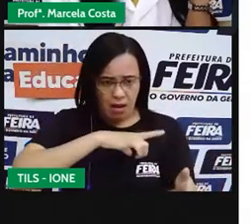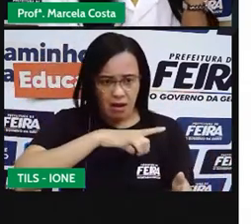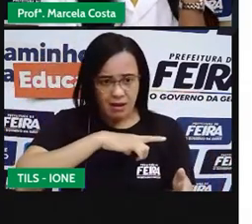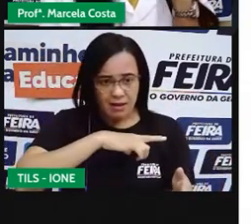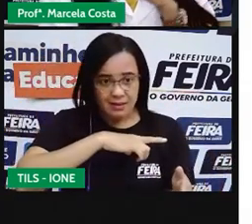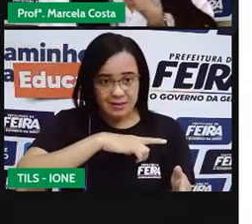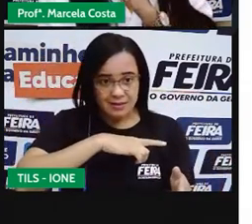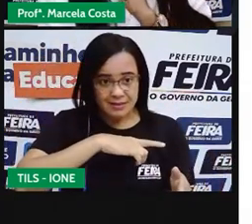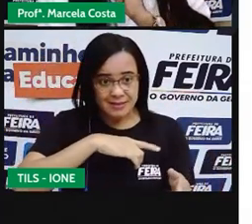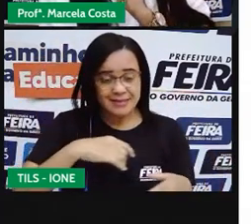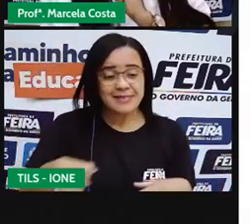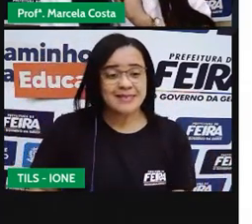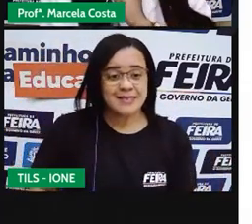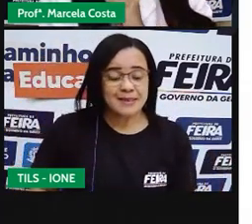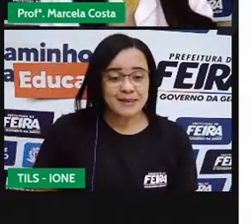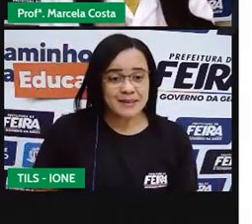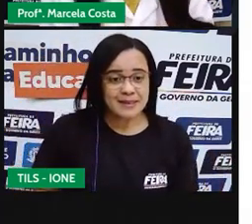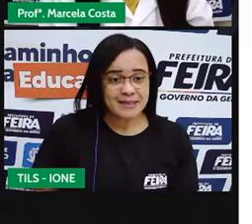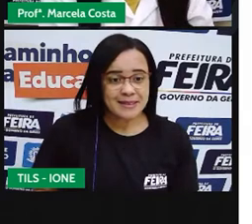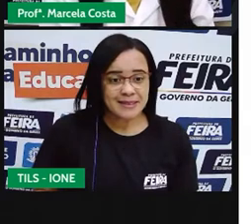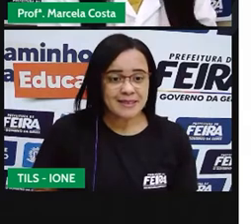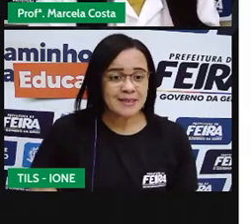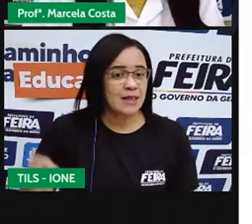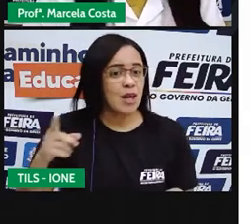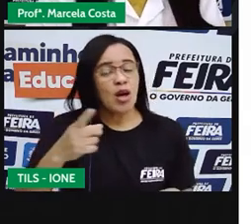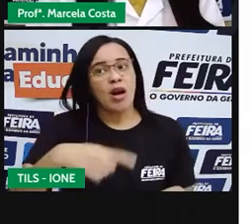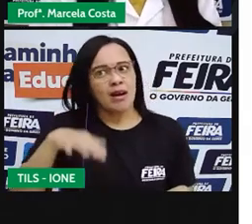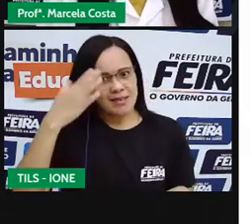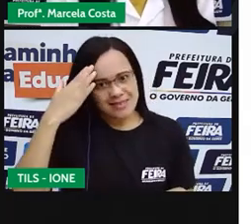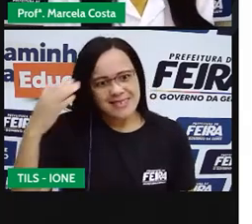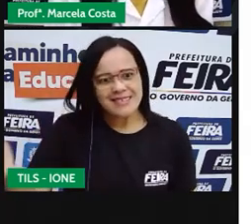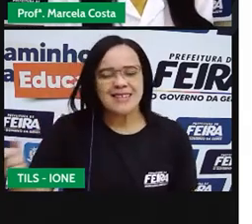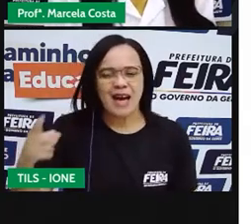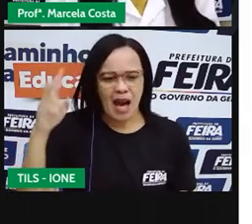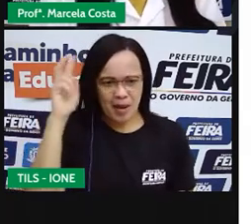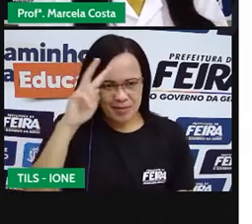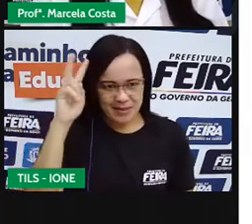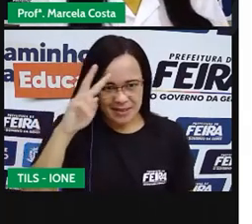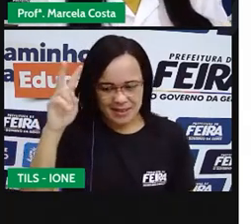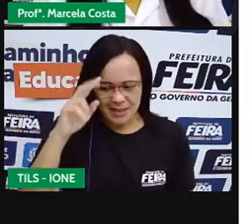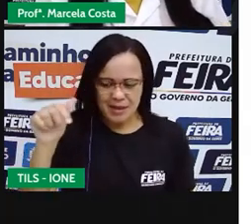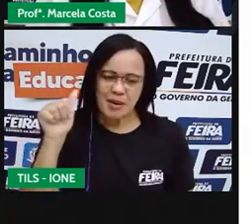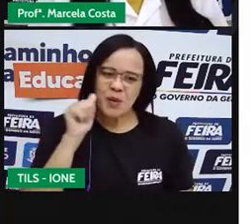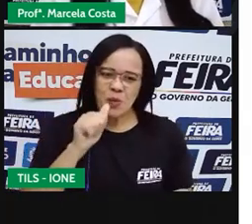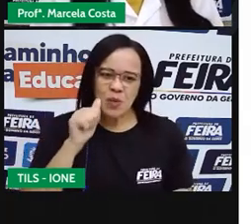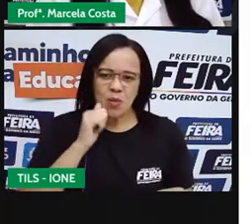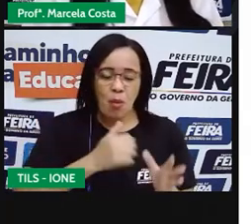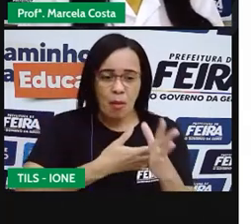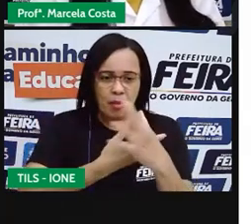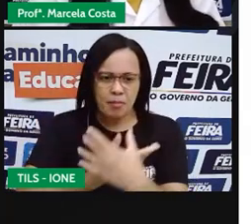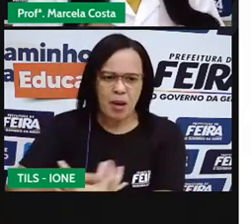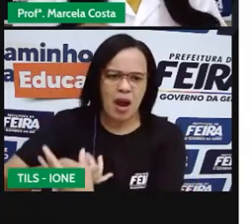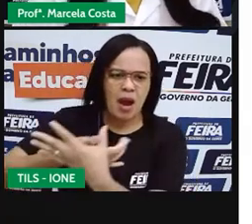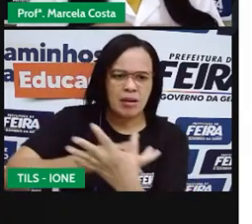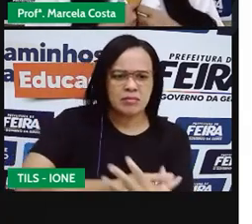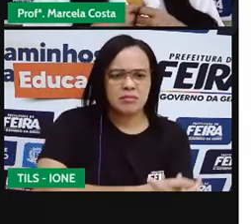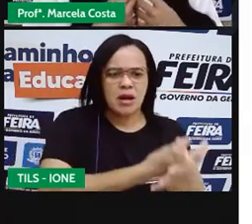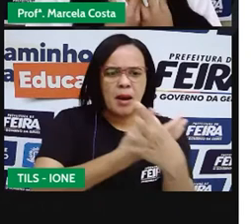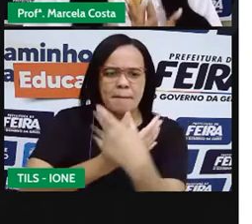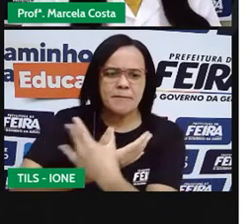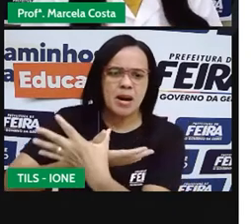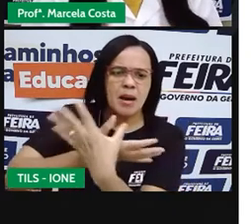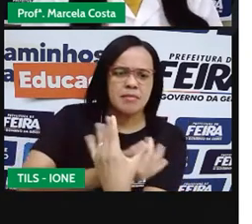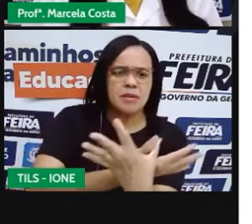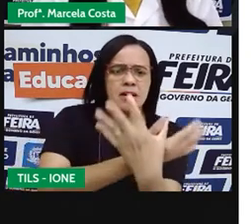A gente sabe que a pequena sereia, ela não mora em castelo, não é isso? Ela vivia lá no mar, porque ela também